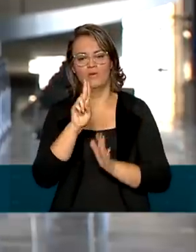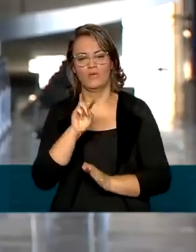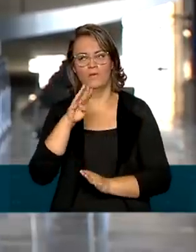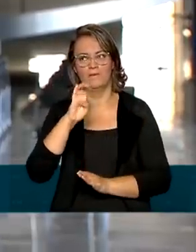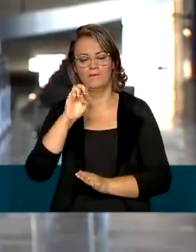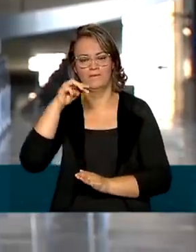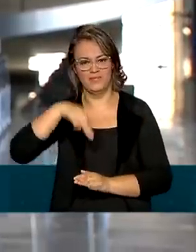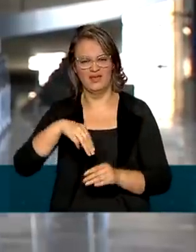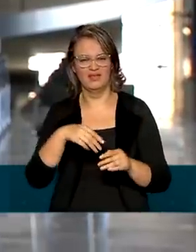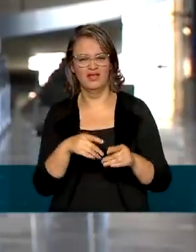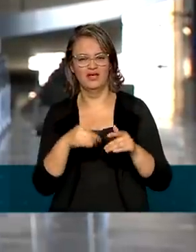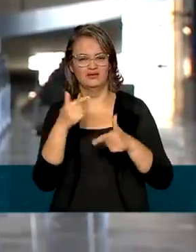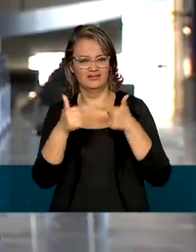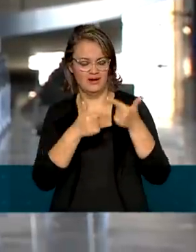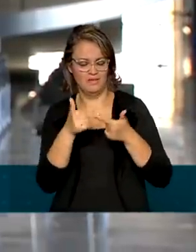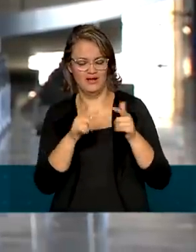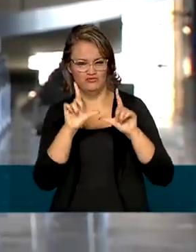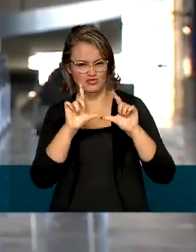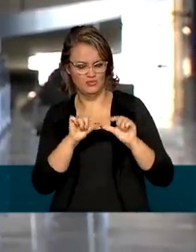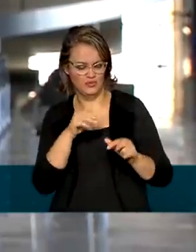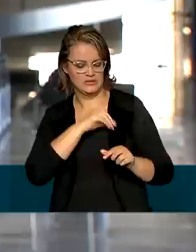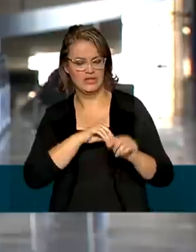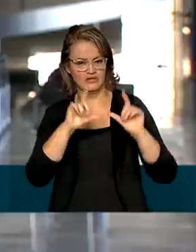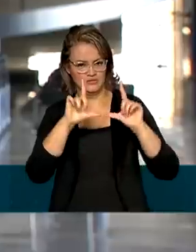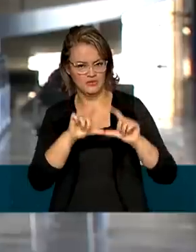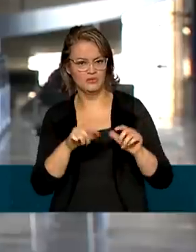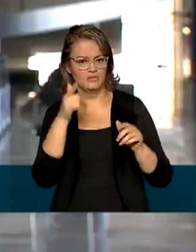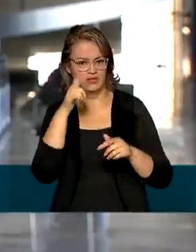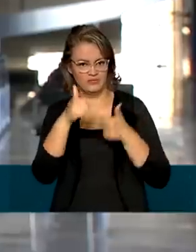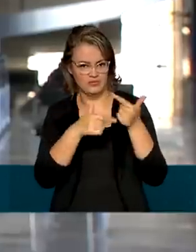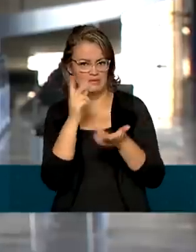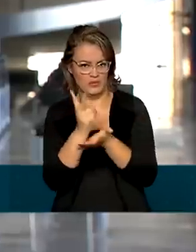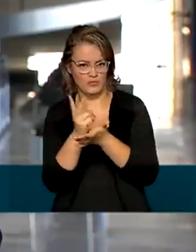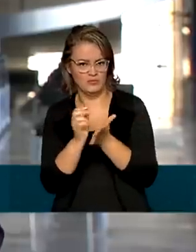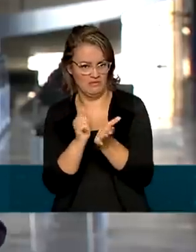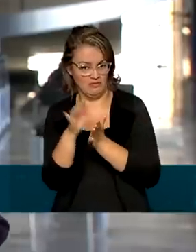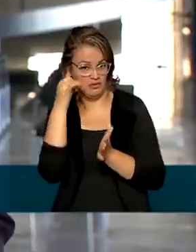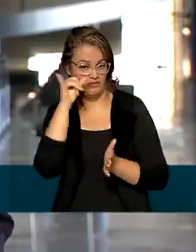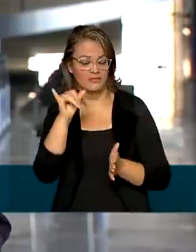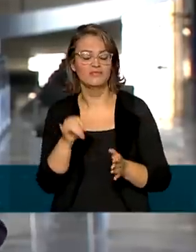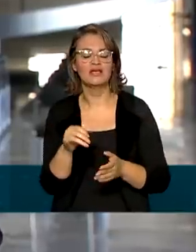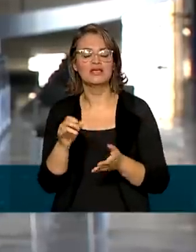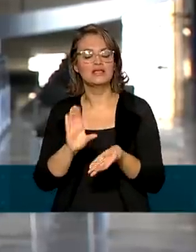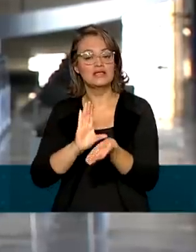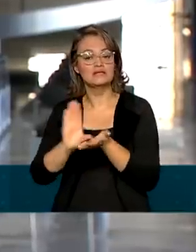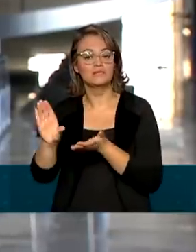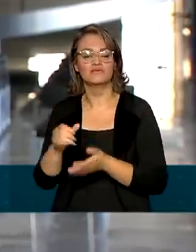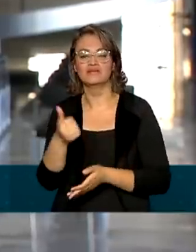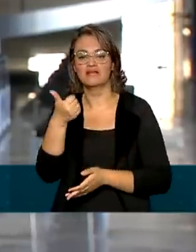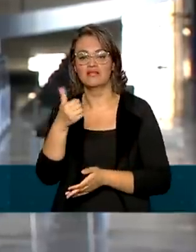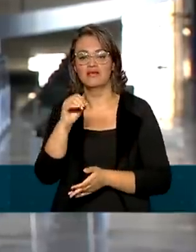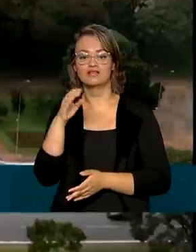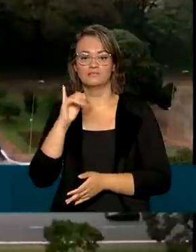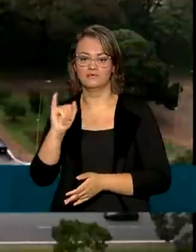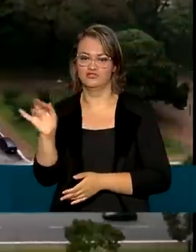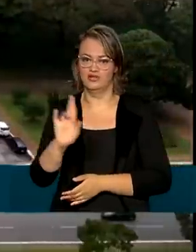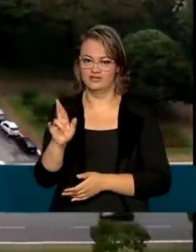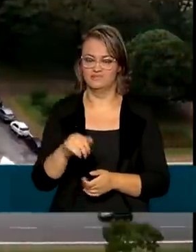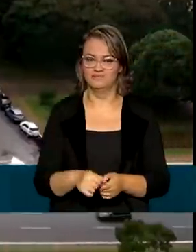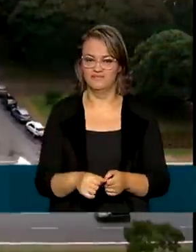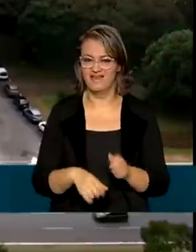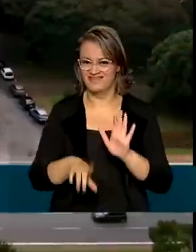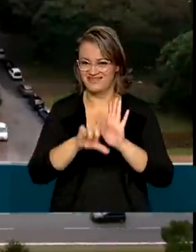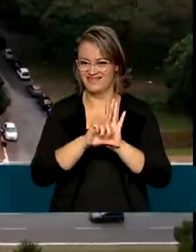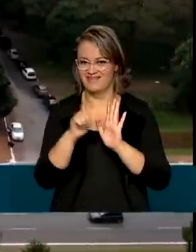redução de salário e jornada na iniciativa privada. O BEM terá um aporte de até 10 bilhões de reais. A LDO,